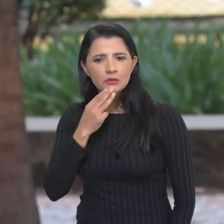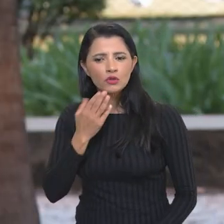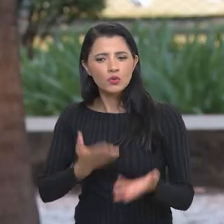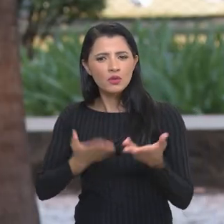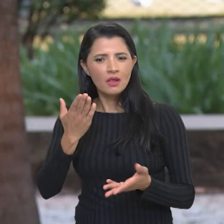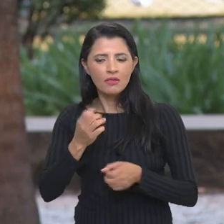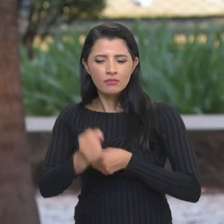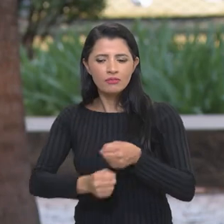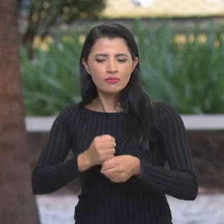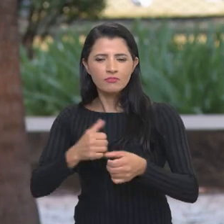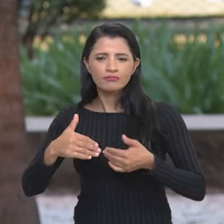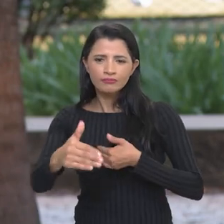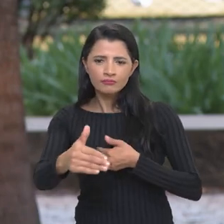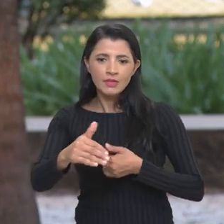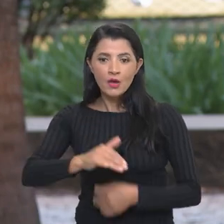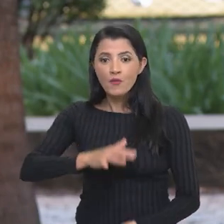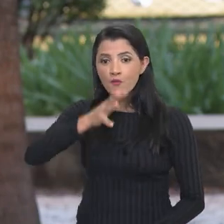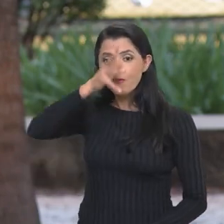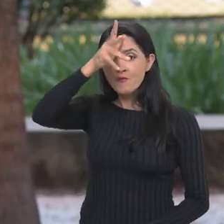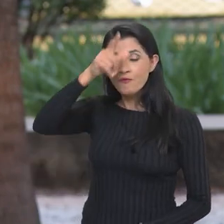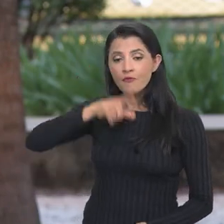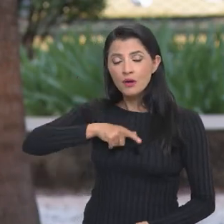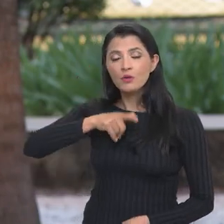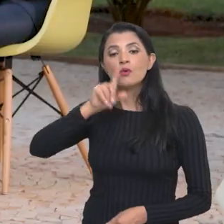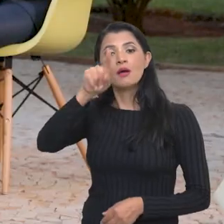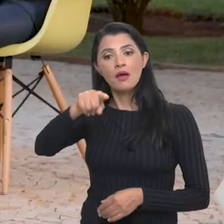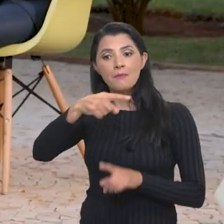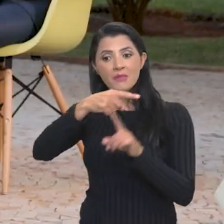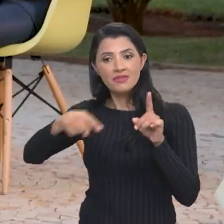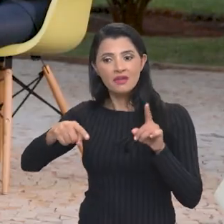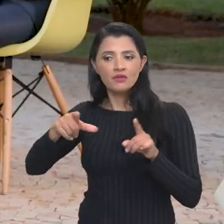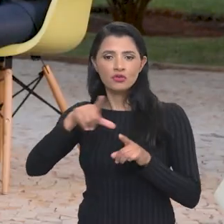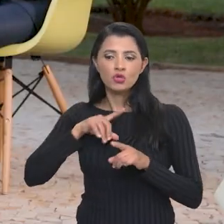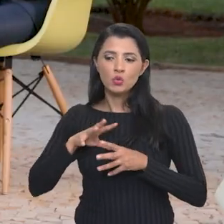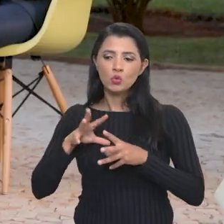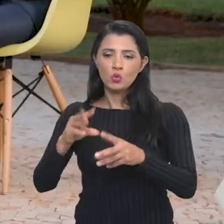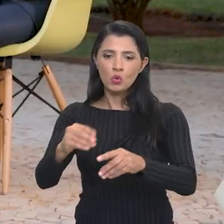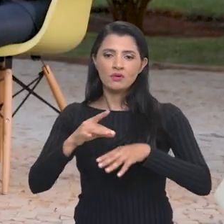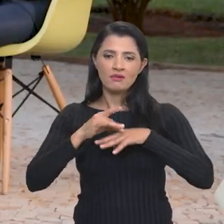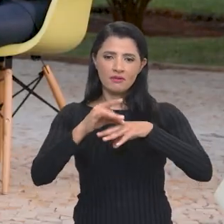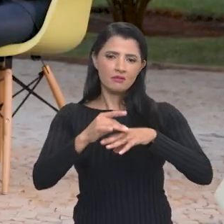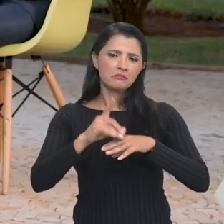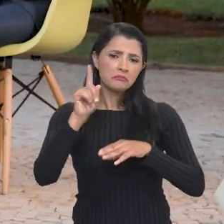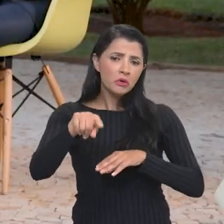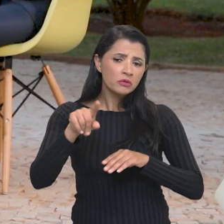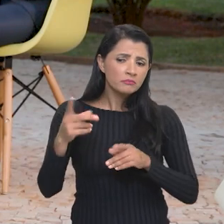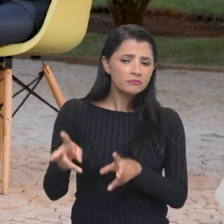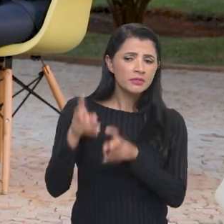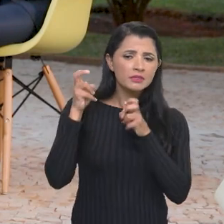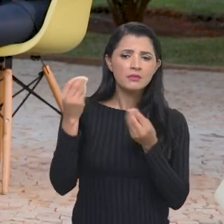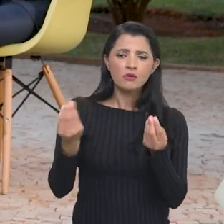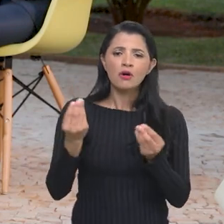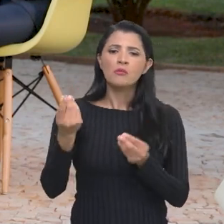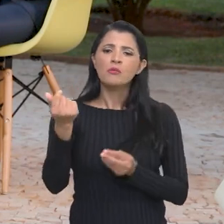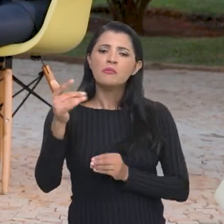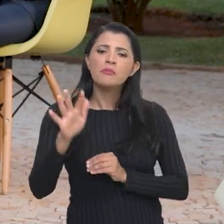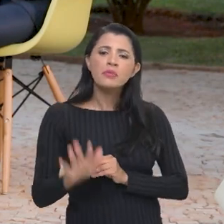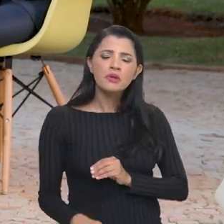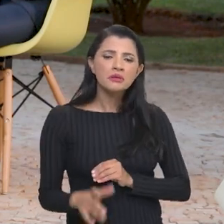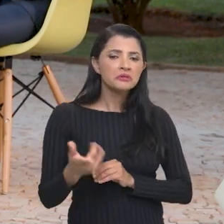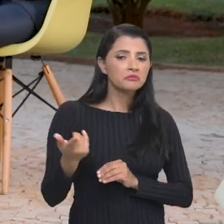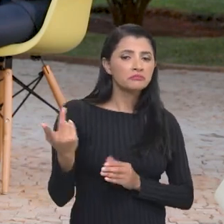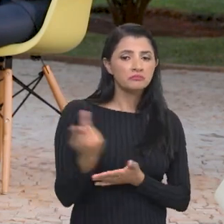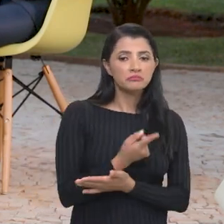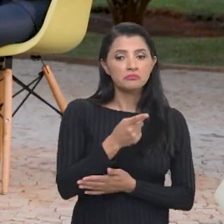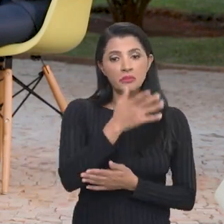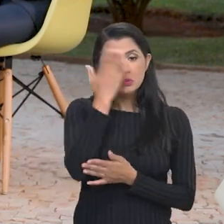de toneladas nos próximos anos, sendo o frango mais da metade desse total. Então, isso também pode ser traduzido como queda